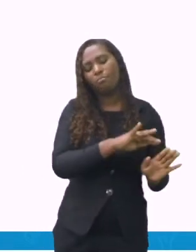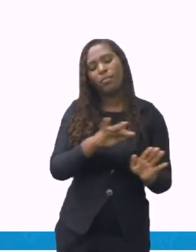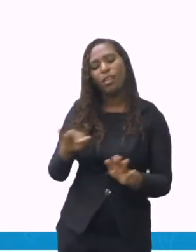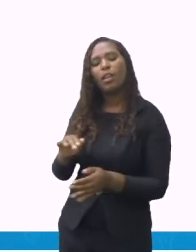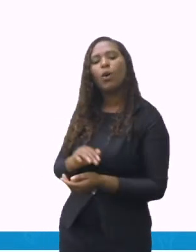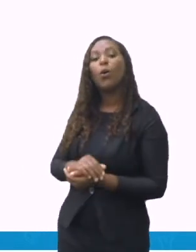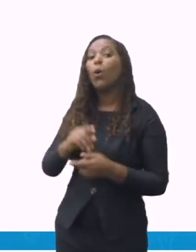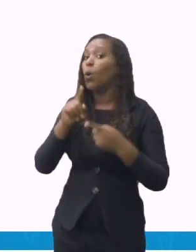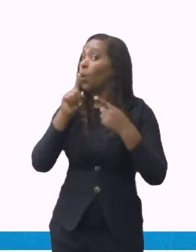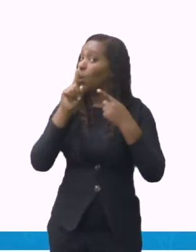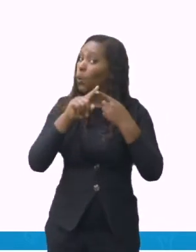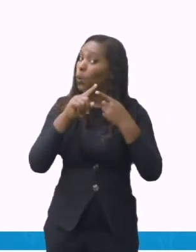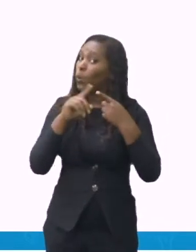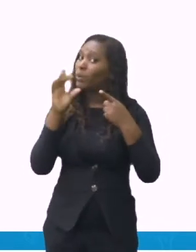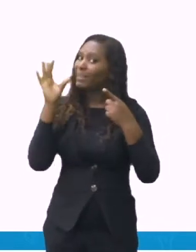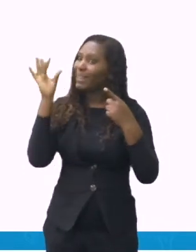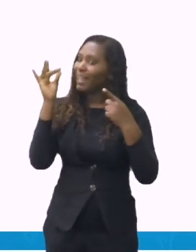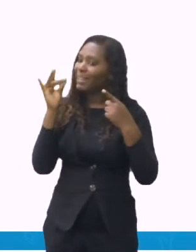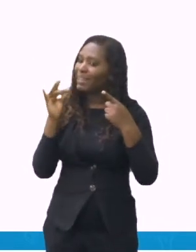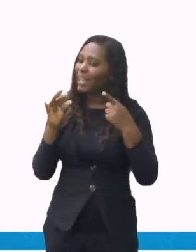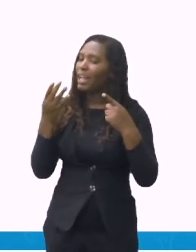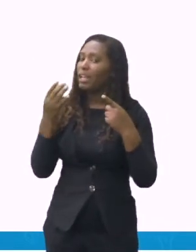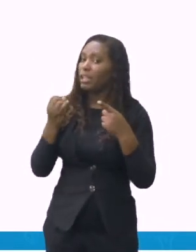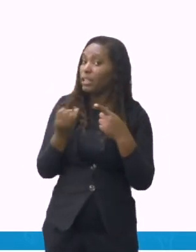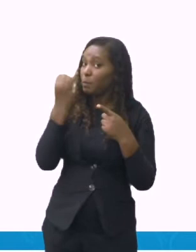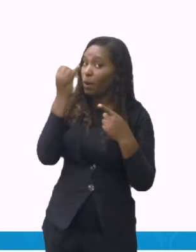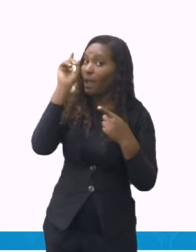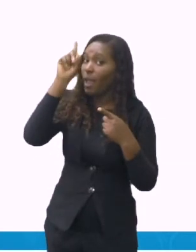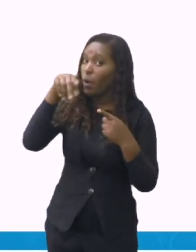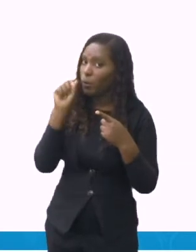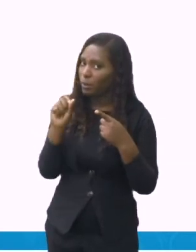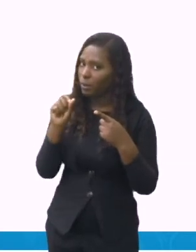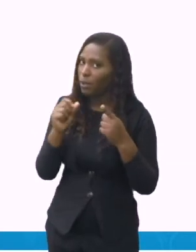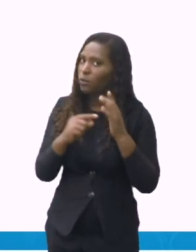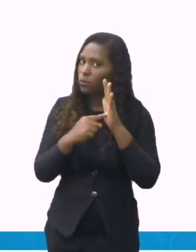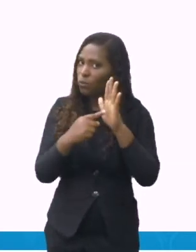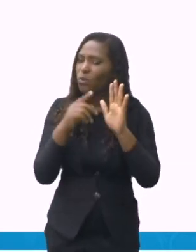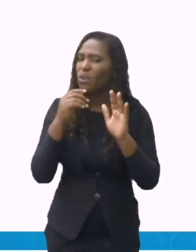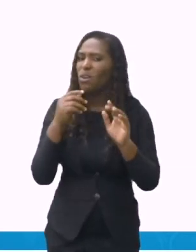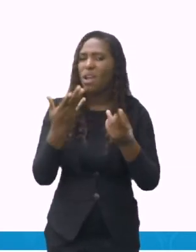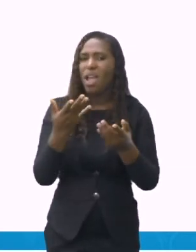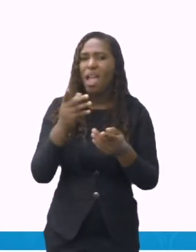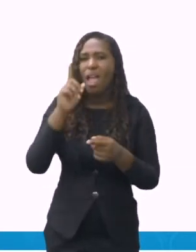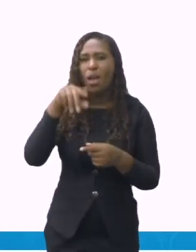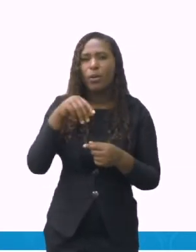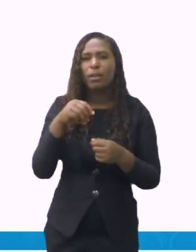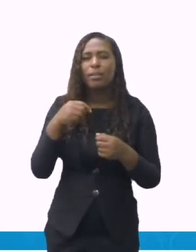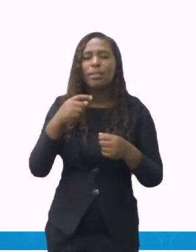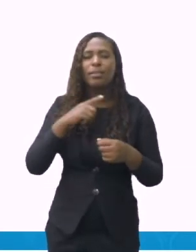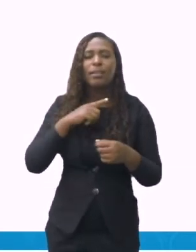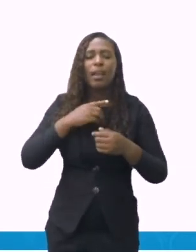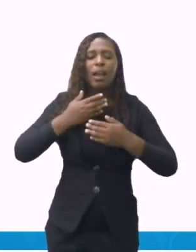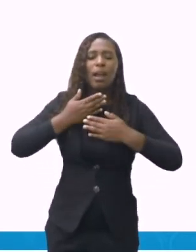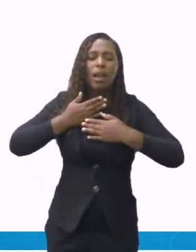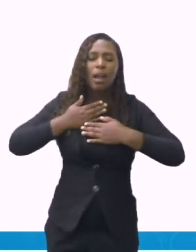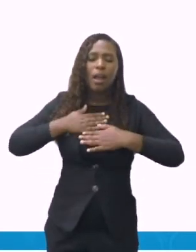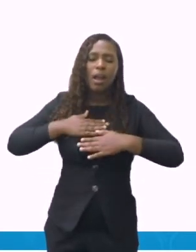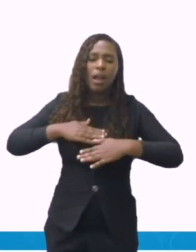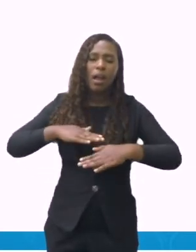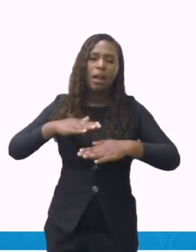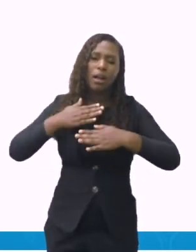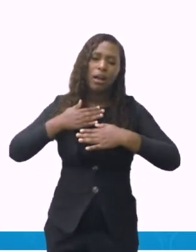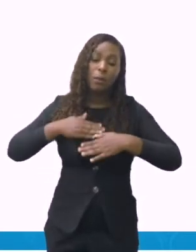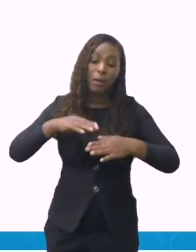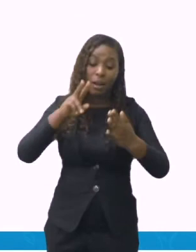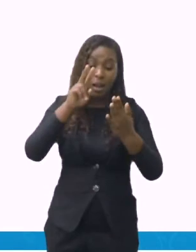com vocês, é saber entender, ter calma para ler uma receita e seguir